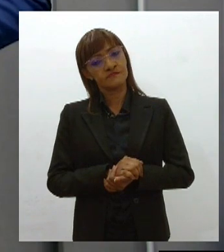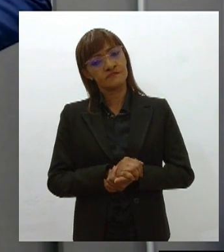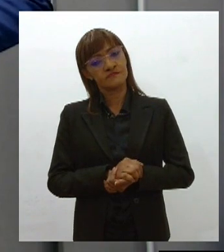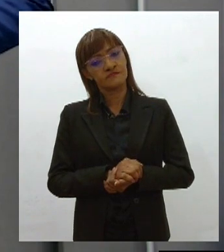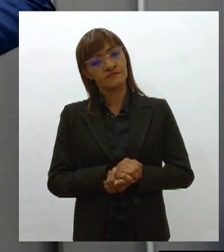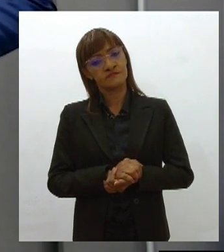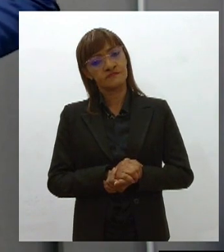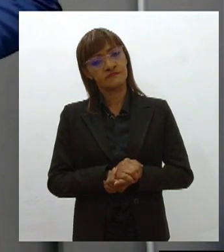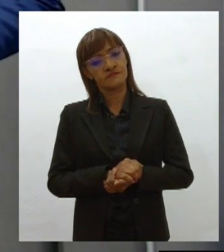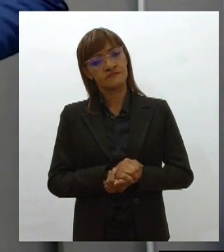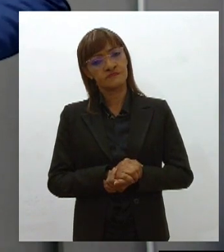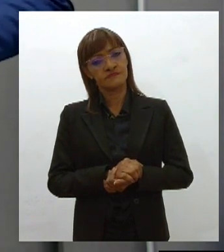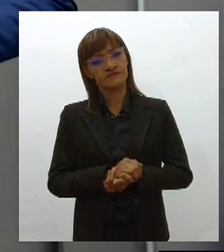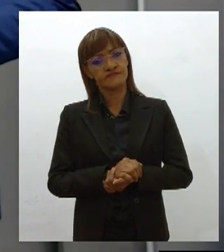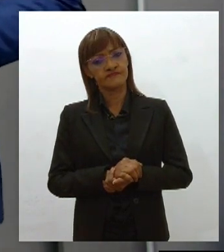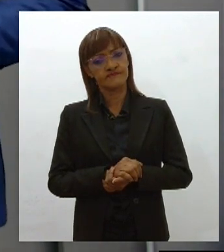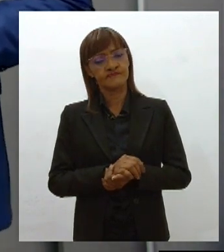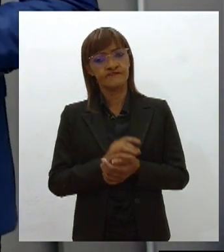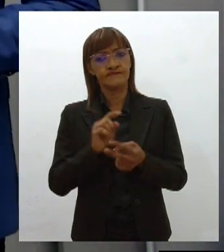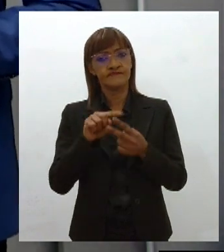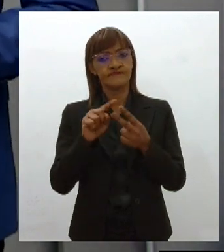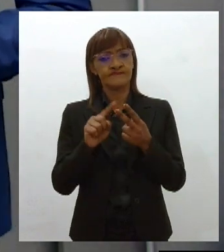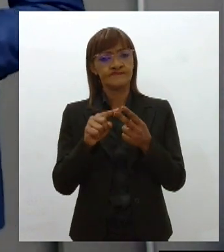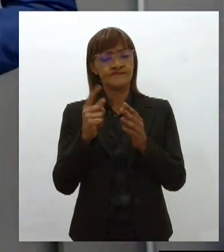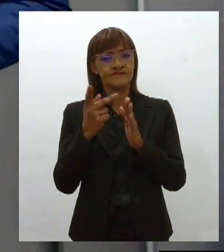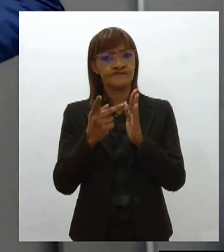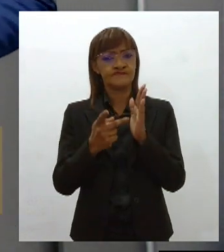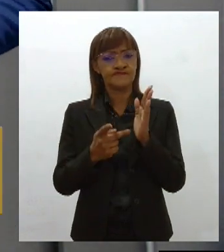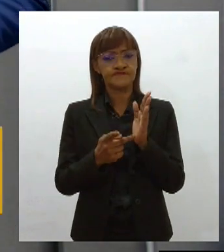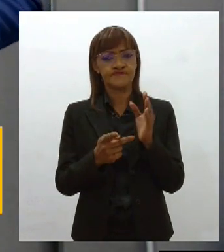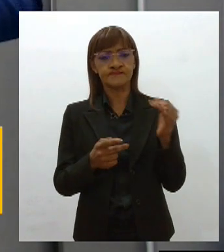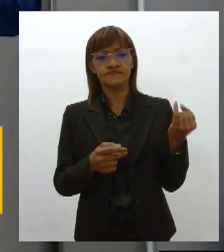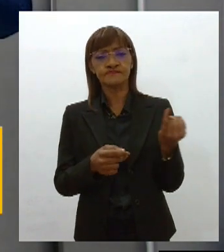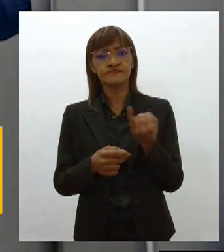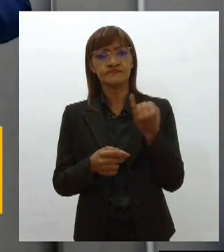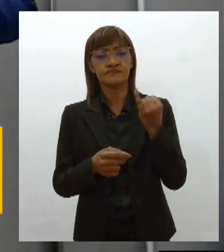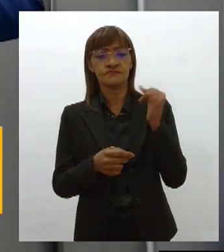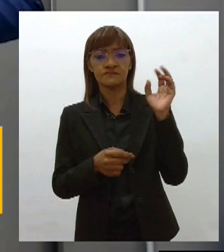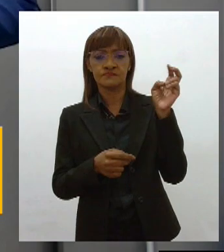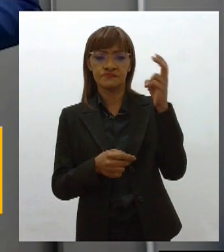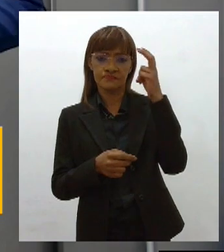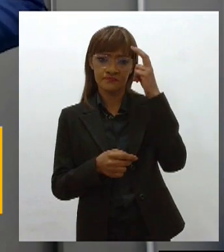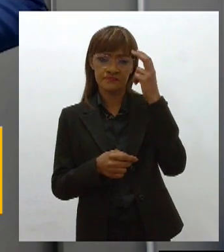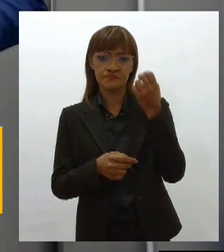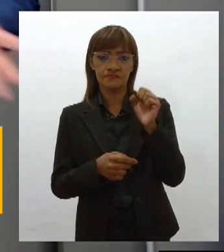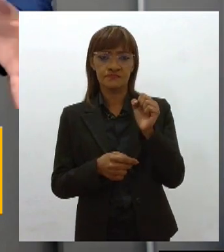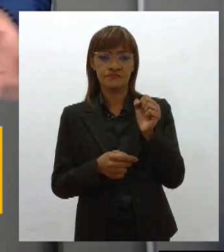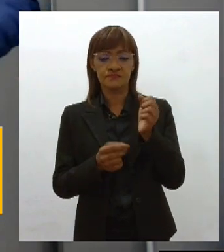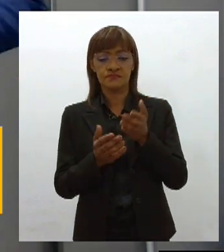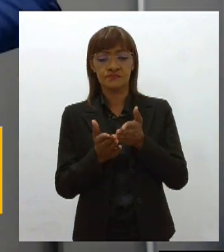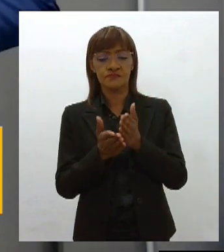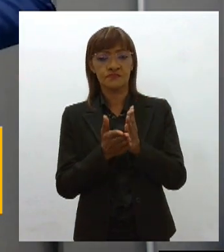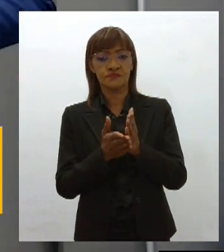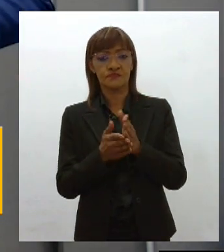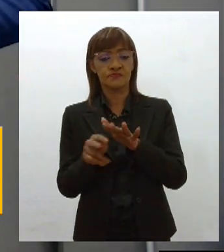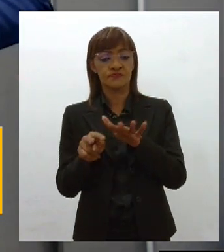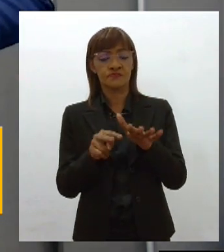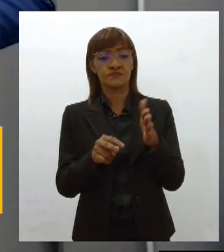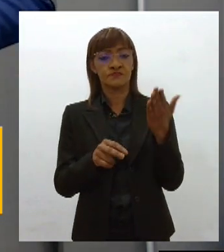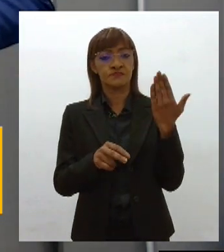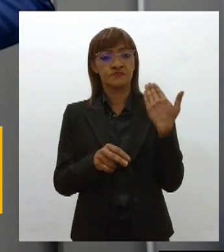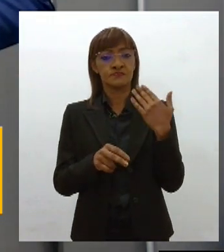Olha, dois projetos de lei fundamentais para a cultura sergipana foram aprovados na semana passada aqui na Assembleia